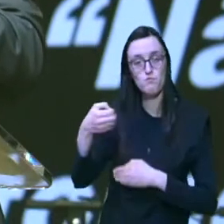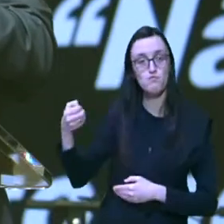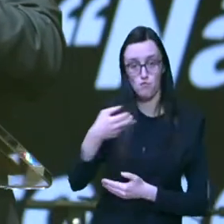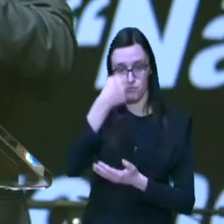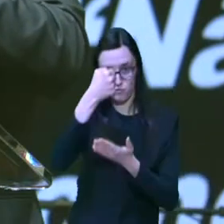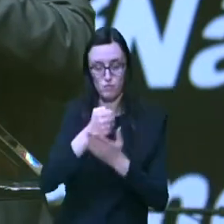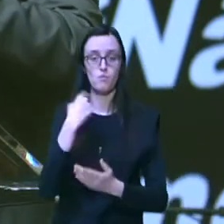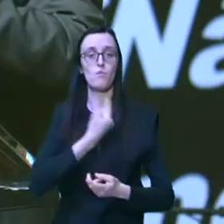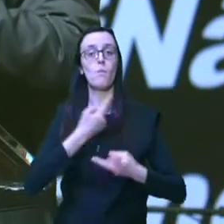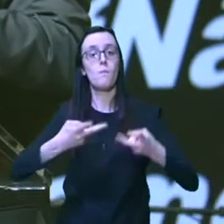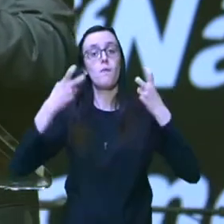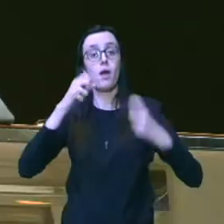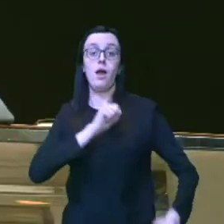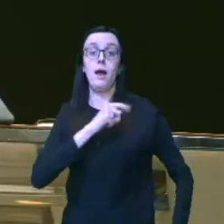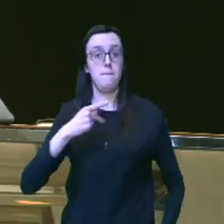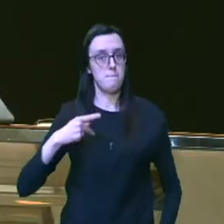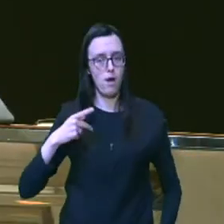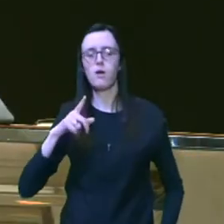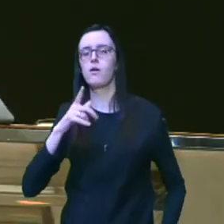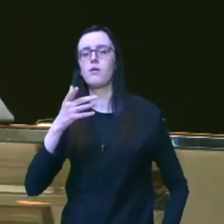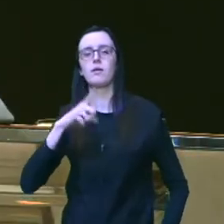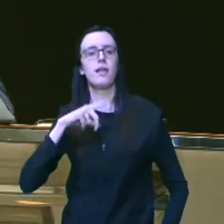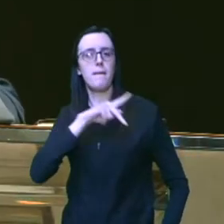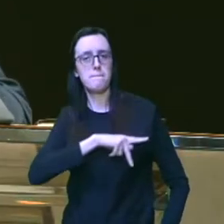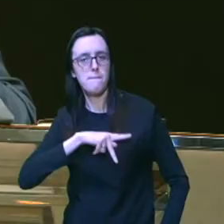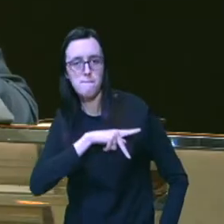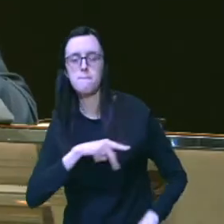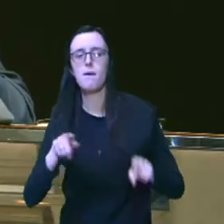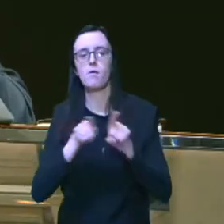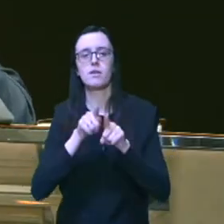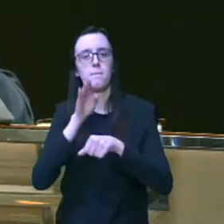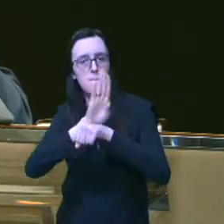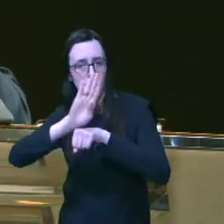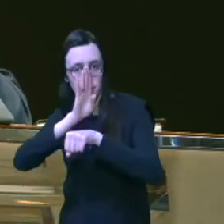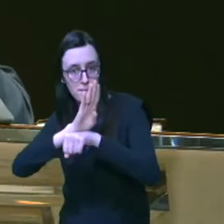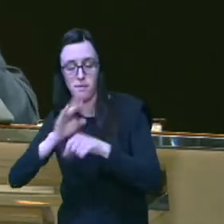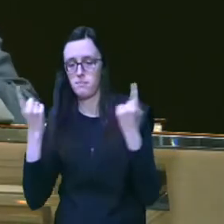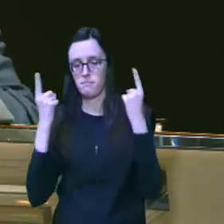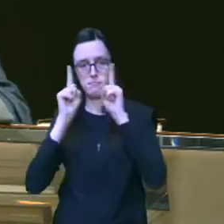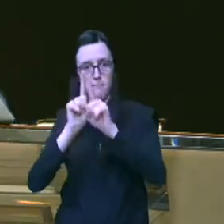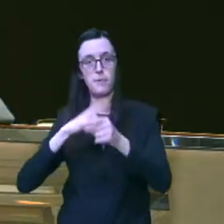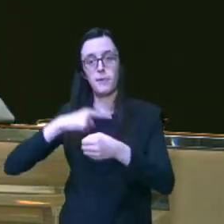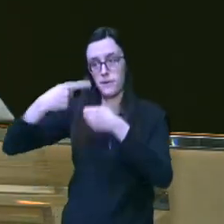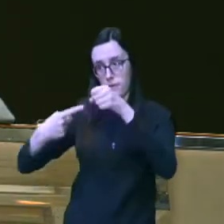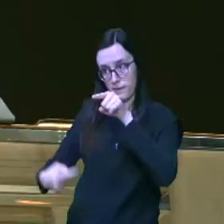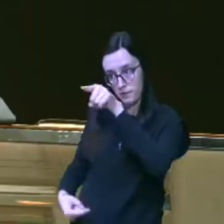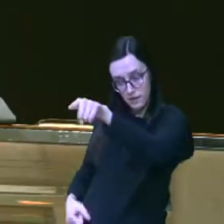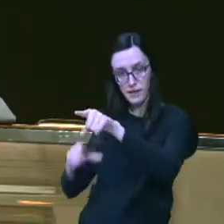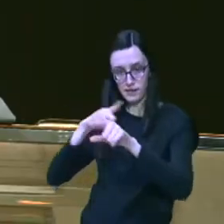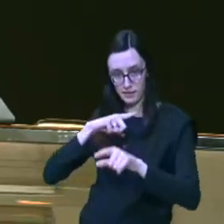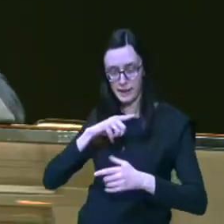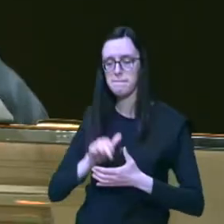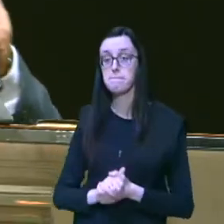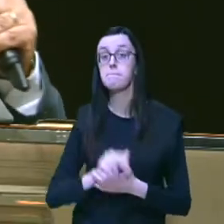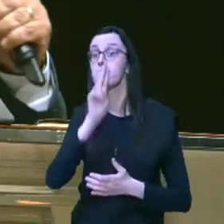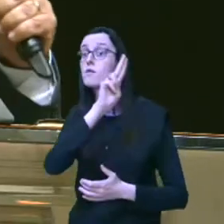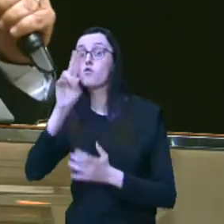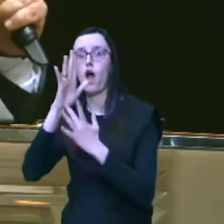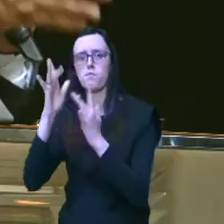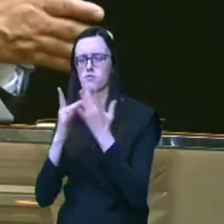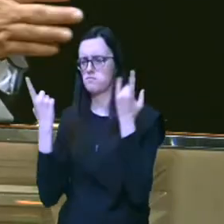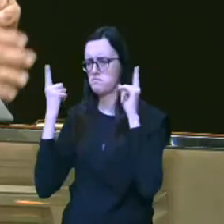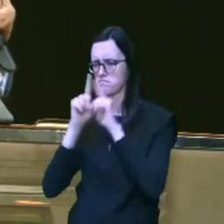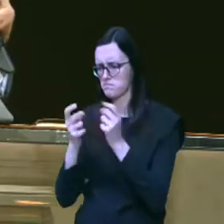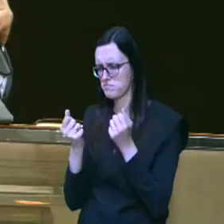ver que os apóstolos Paulo e Barnabé estavam ali na cidade de Icônio e eles em nome de Jesus